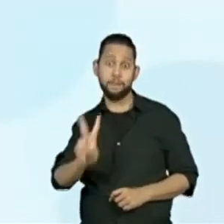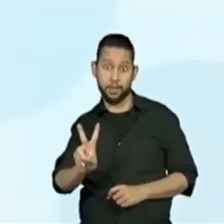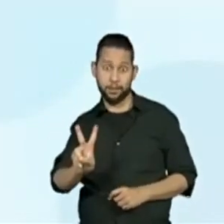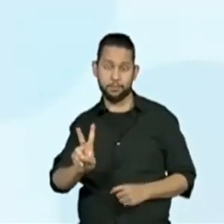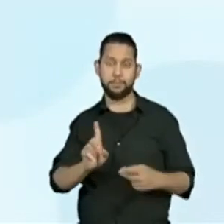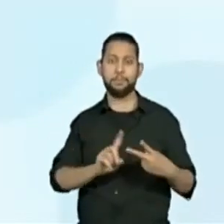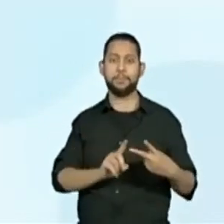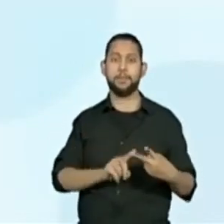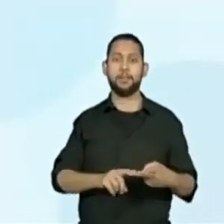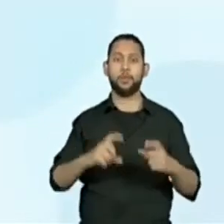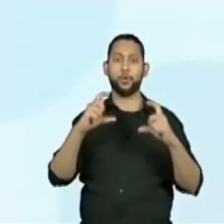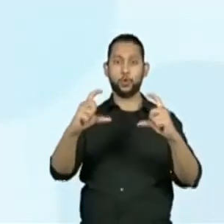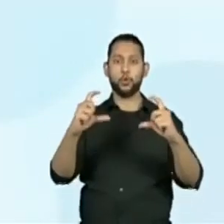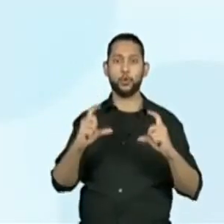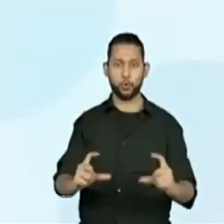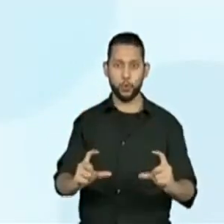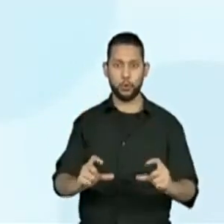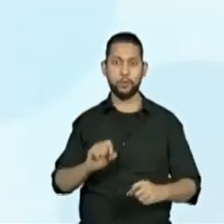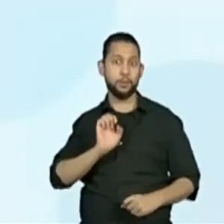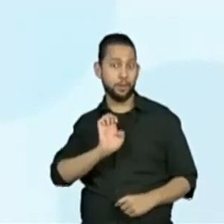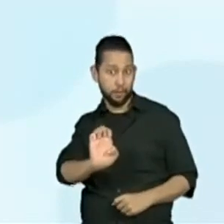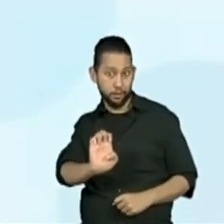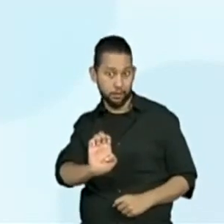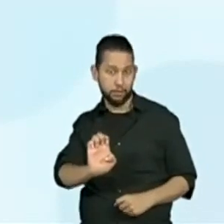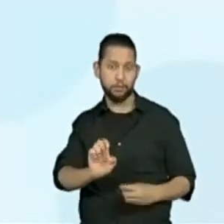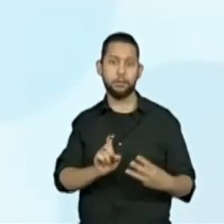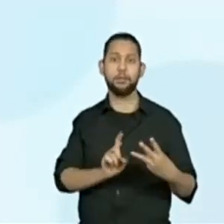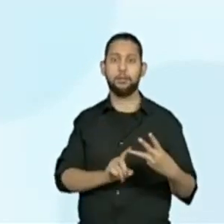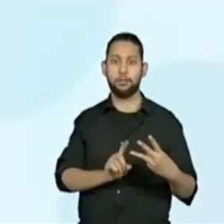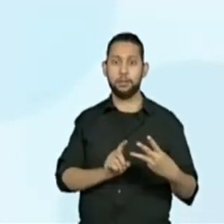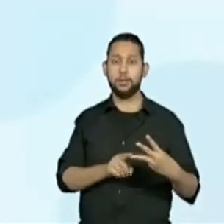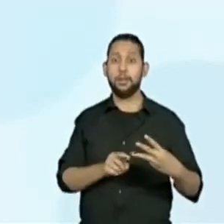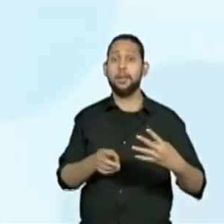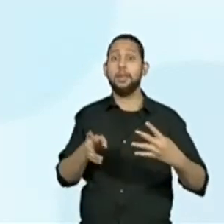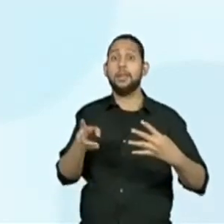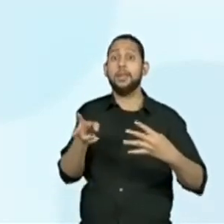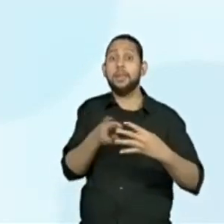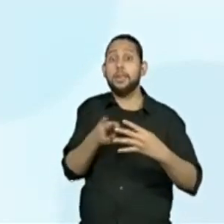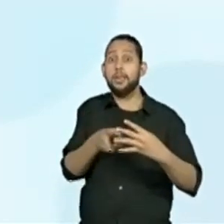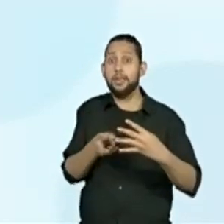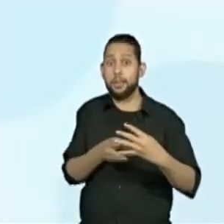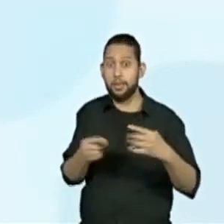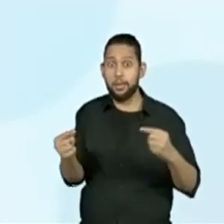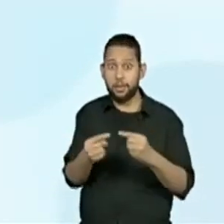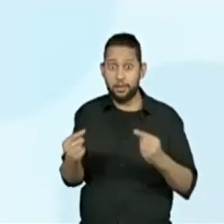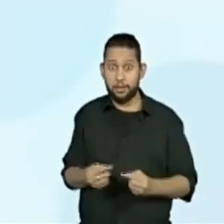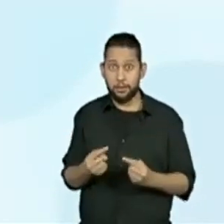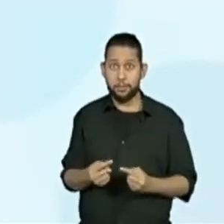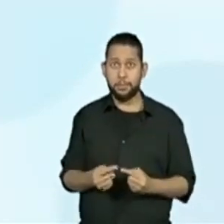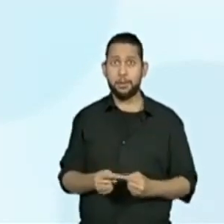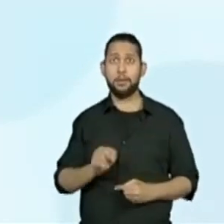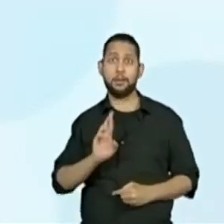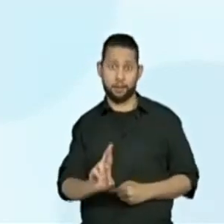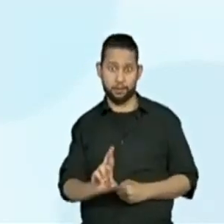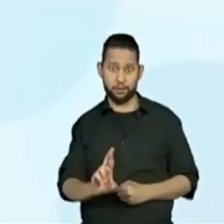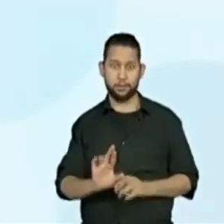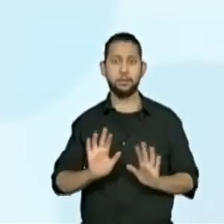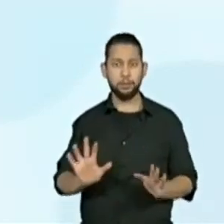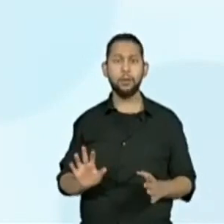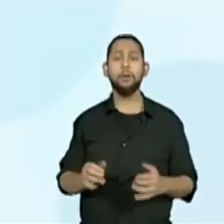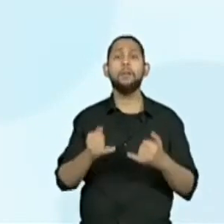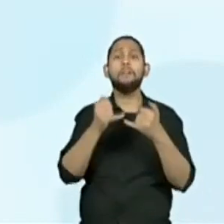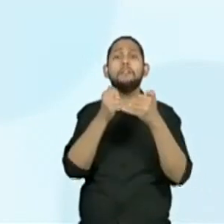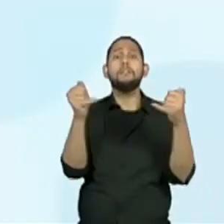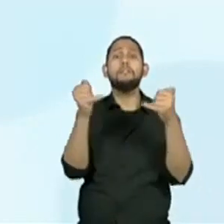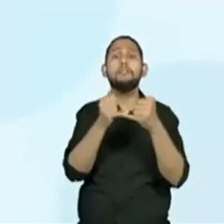E, e as rimas, um R. Nós vamos começar com os versos. Quem poderia me